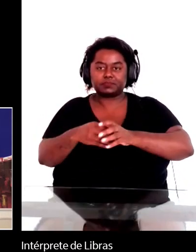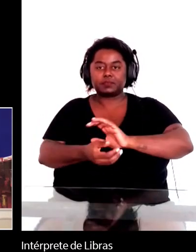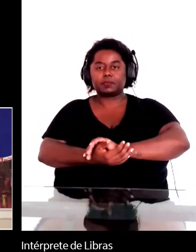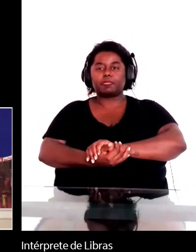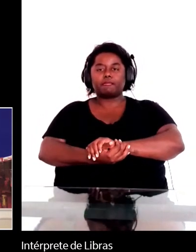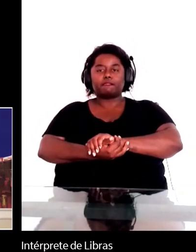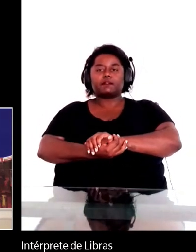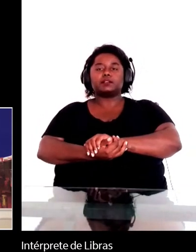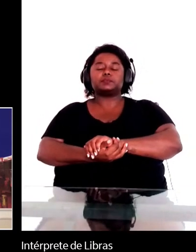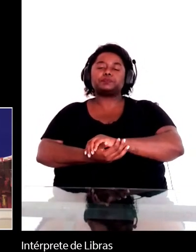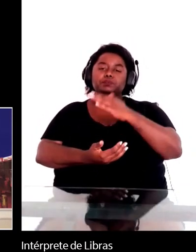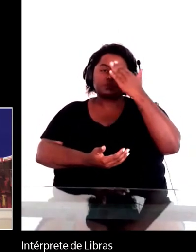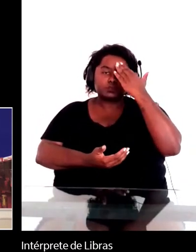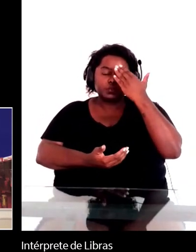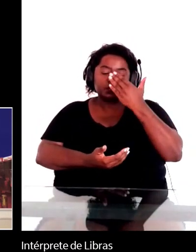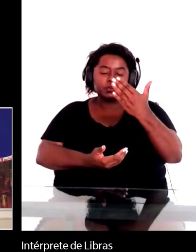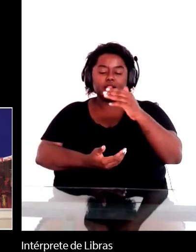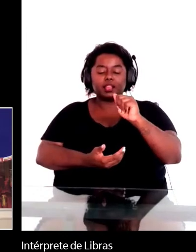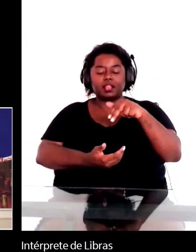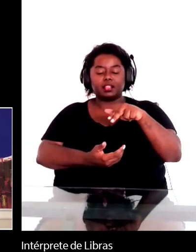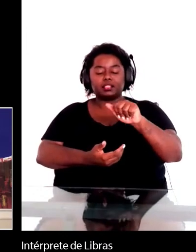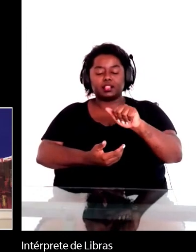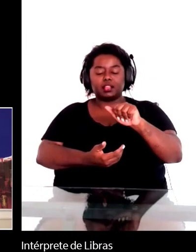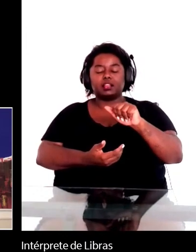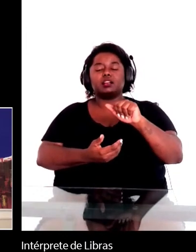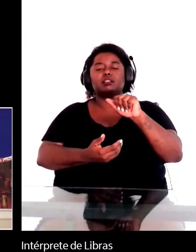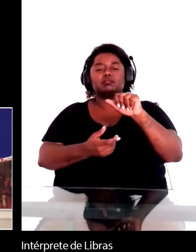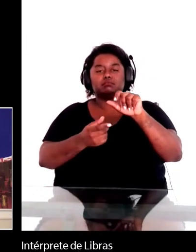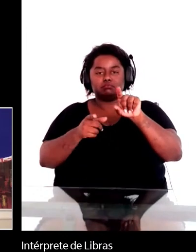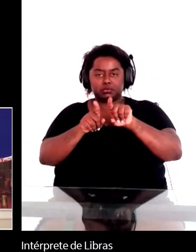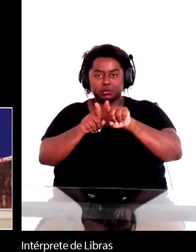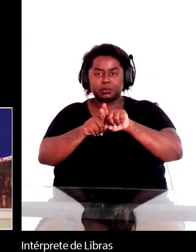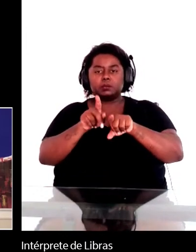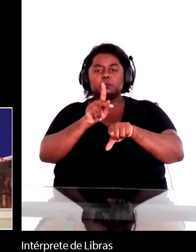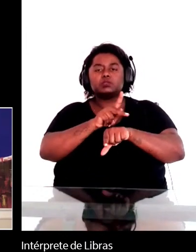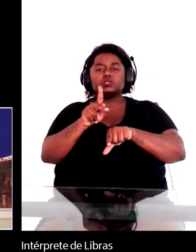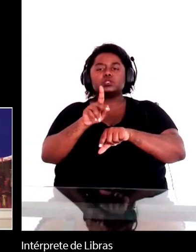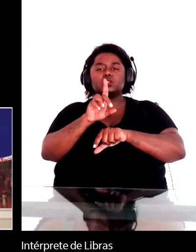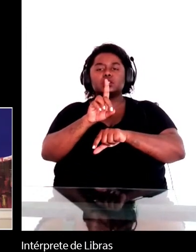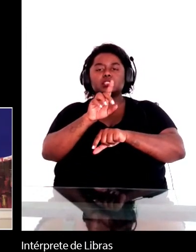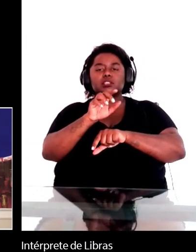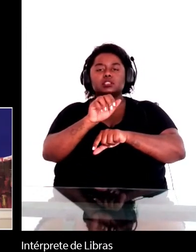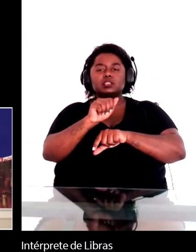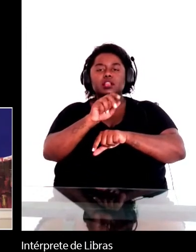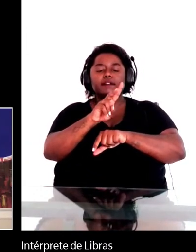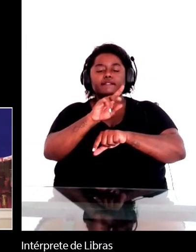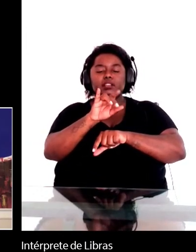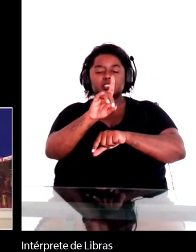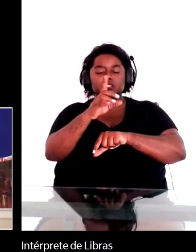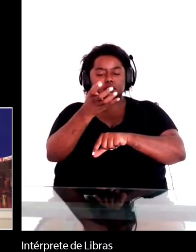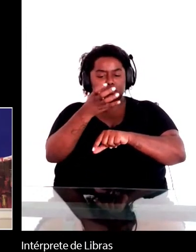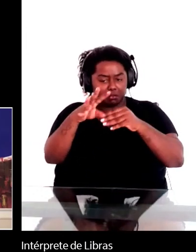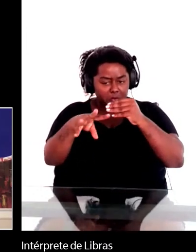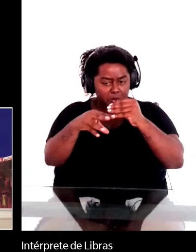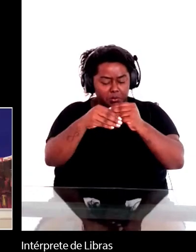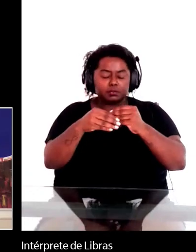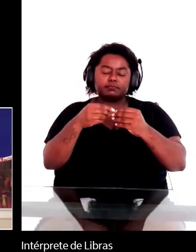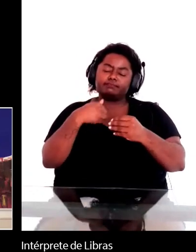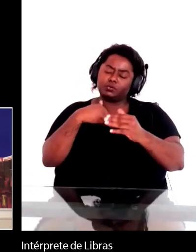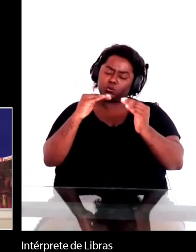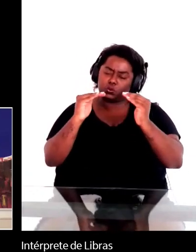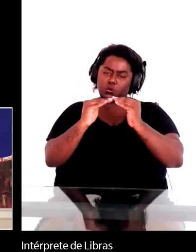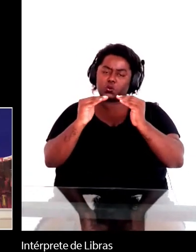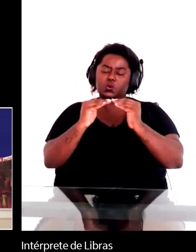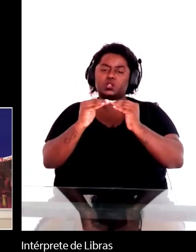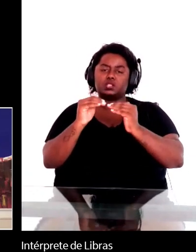Obrigado, Ana Cláudia. Professor David Jackson, gostaria de apresentar algo? Olha, eu acho que concordo com a Ana que o tema é